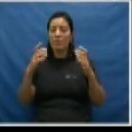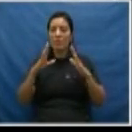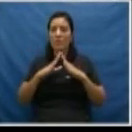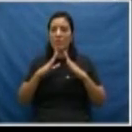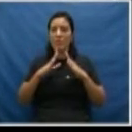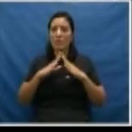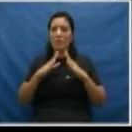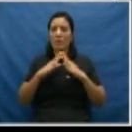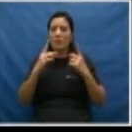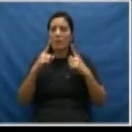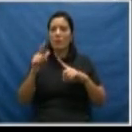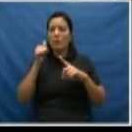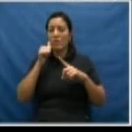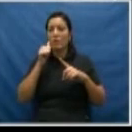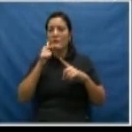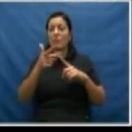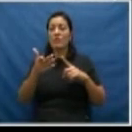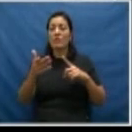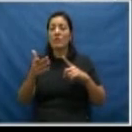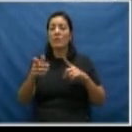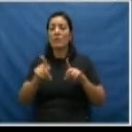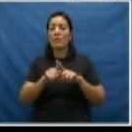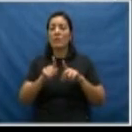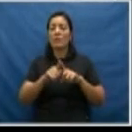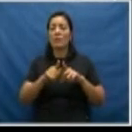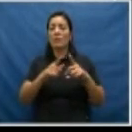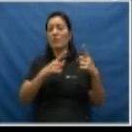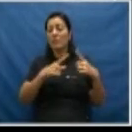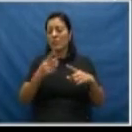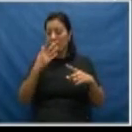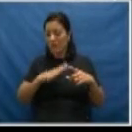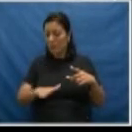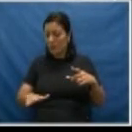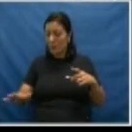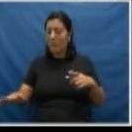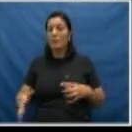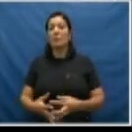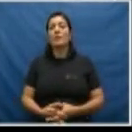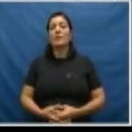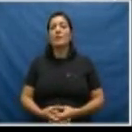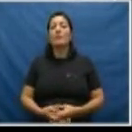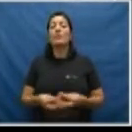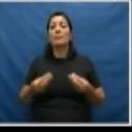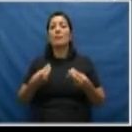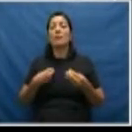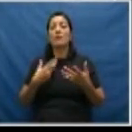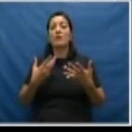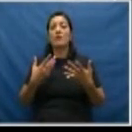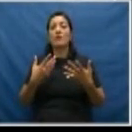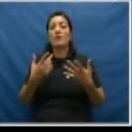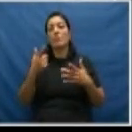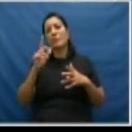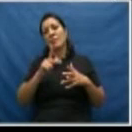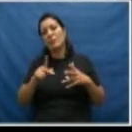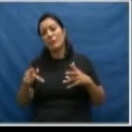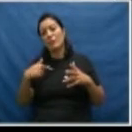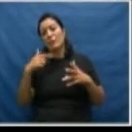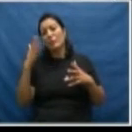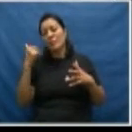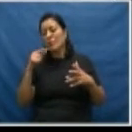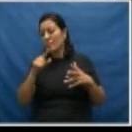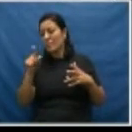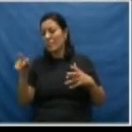contra a mulher e também no caso de abuso contra crianças. Para que esses profissionais, professores, saibam